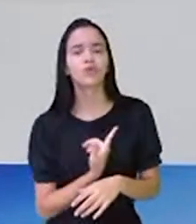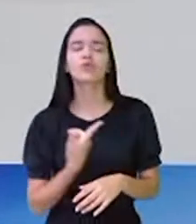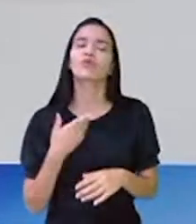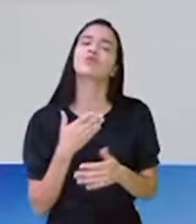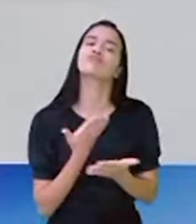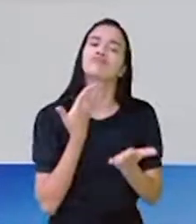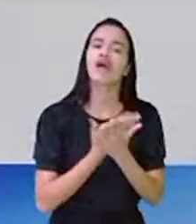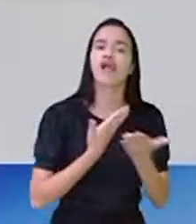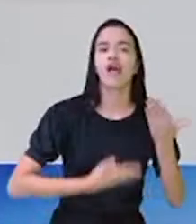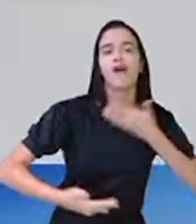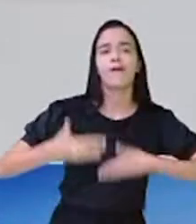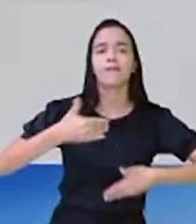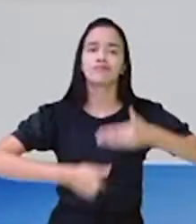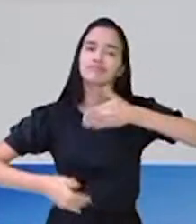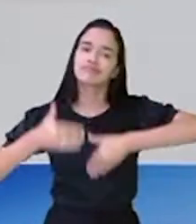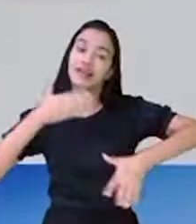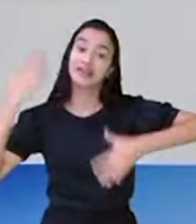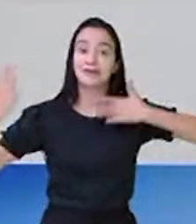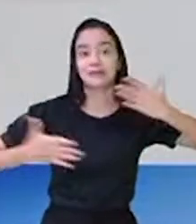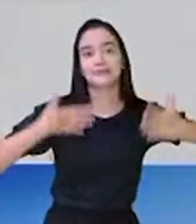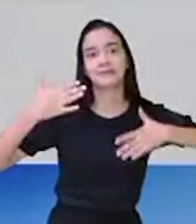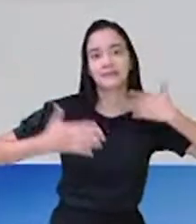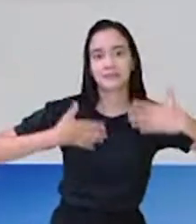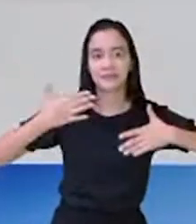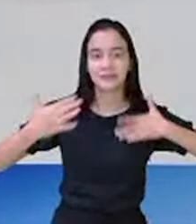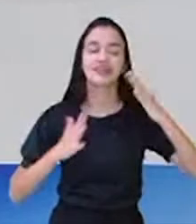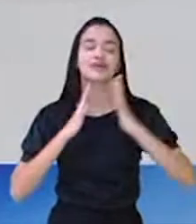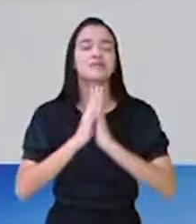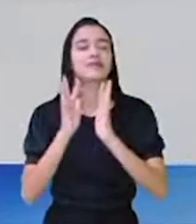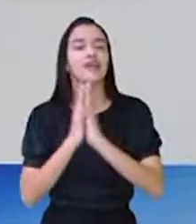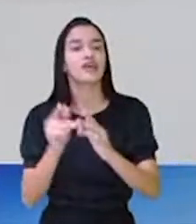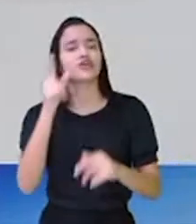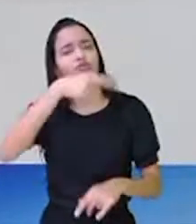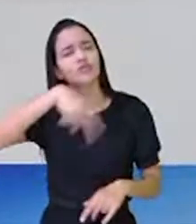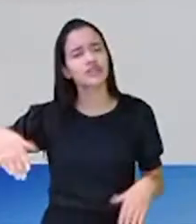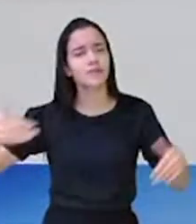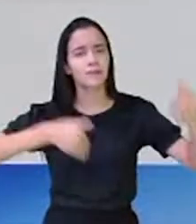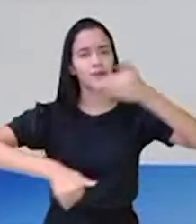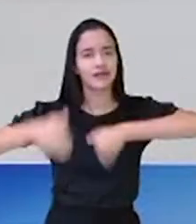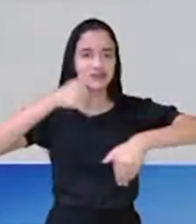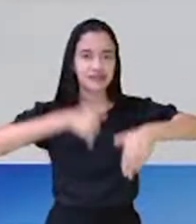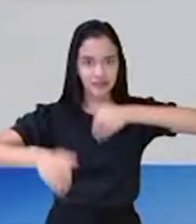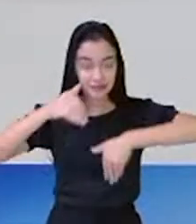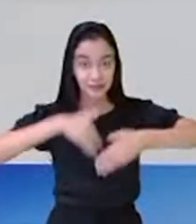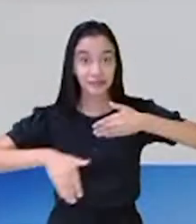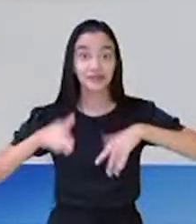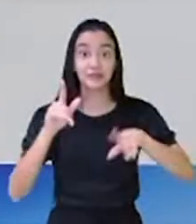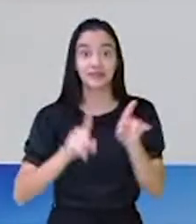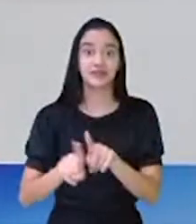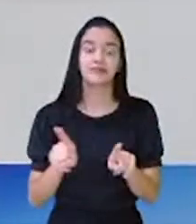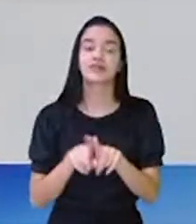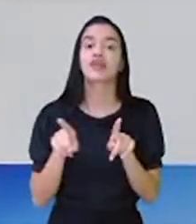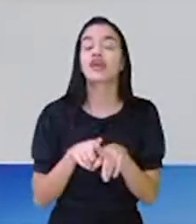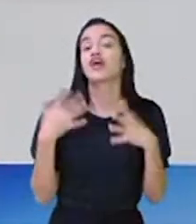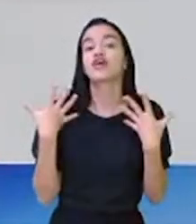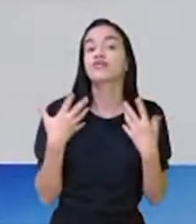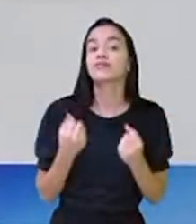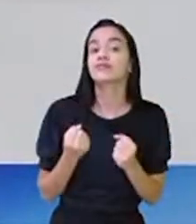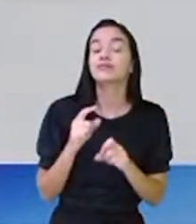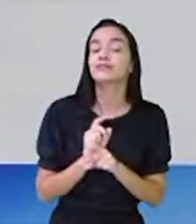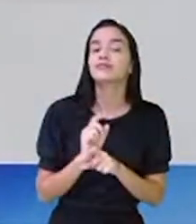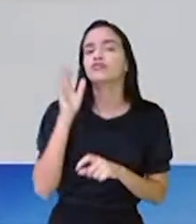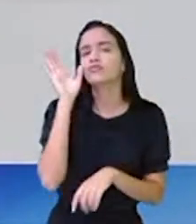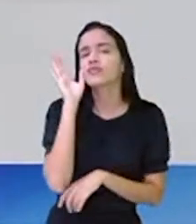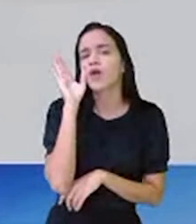dinâmica, mais alegre para vocês e que vocês participem bastante. Vamos falar sobre